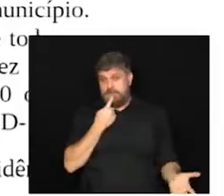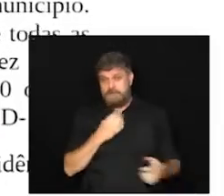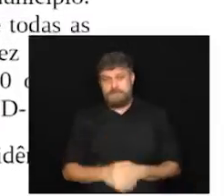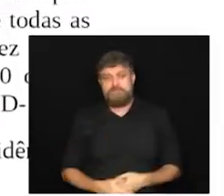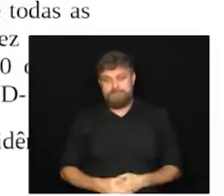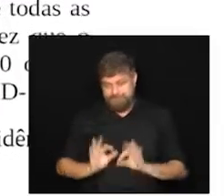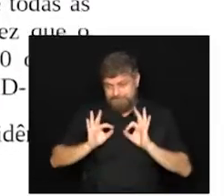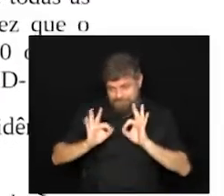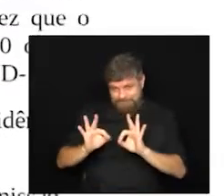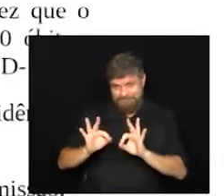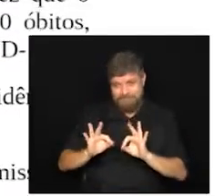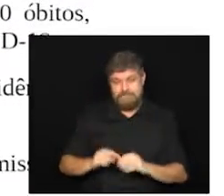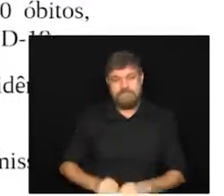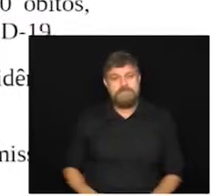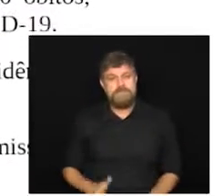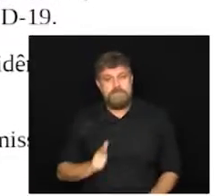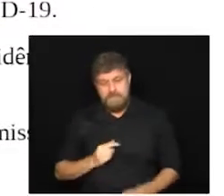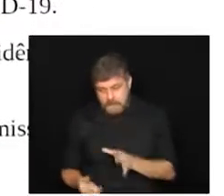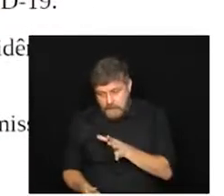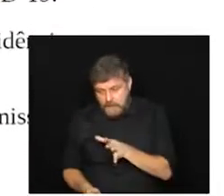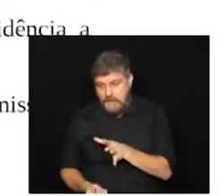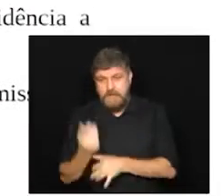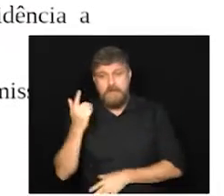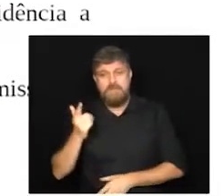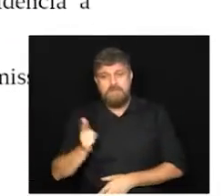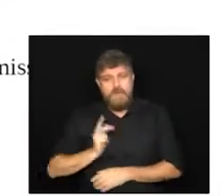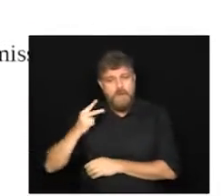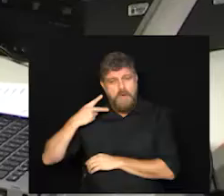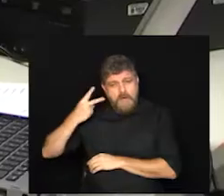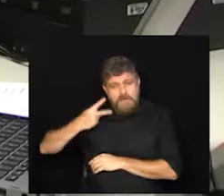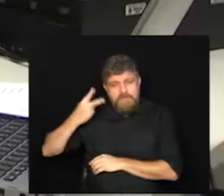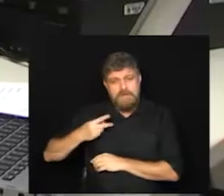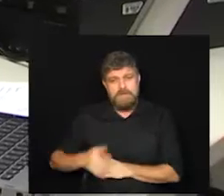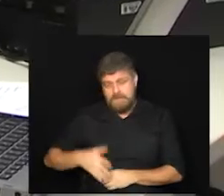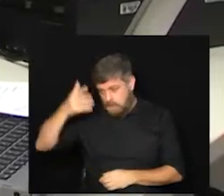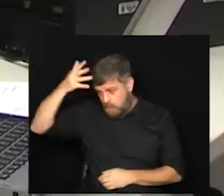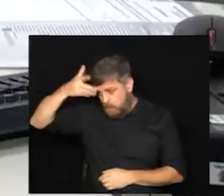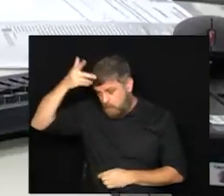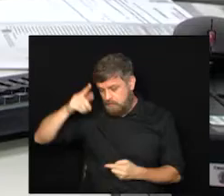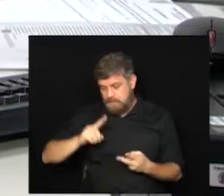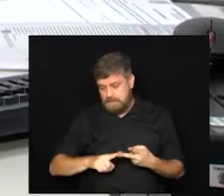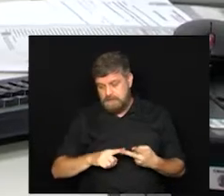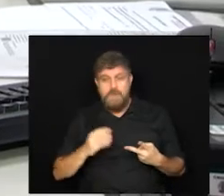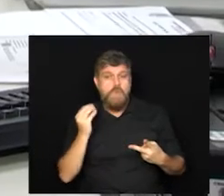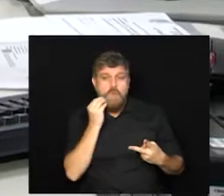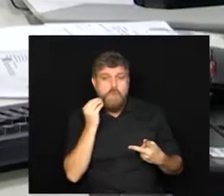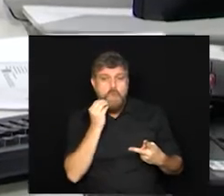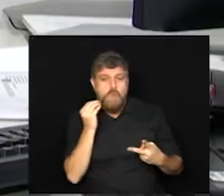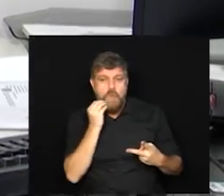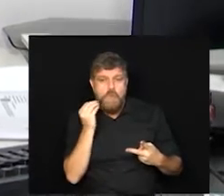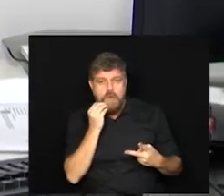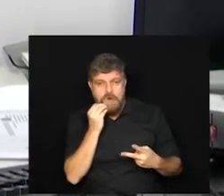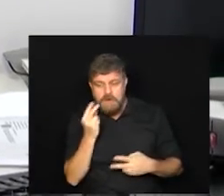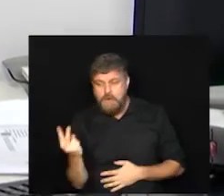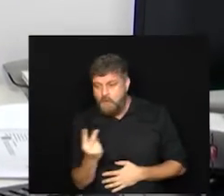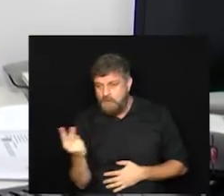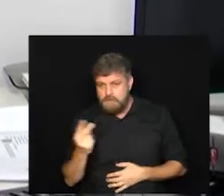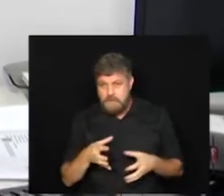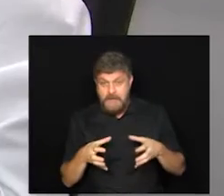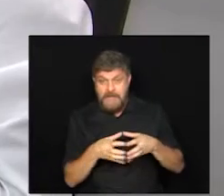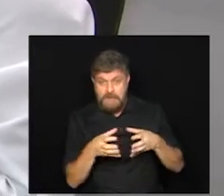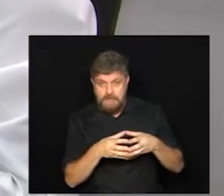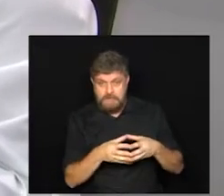Deu certo. A comissão foi criada e os vereadores Rodrigo da Farmadique e Igor Diego farão parte do